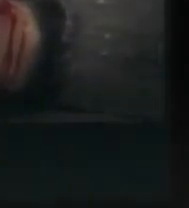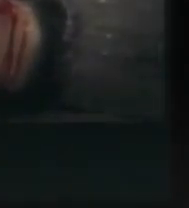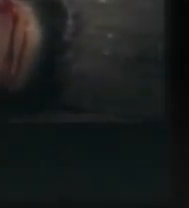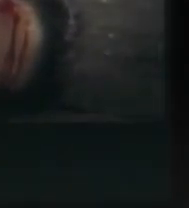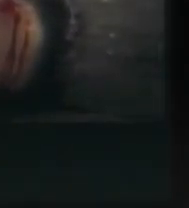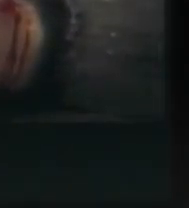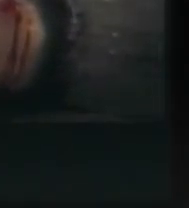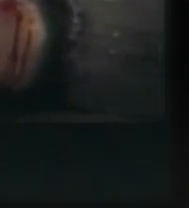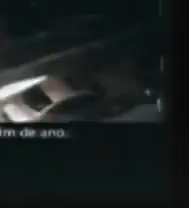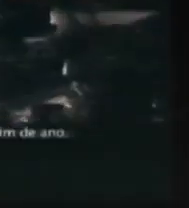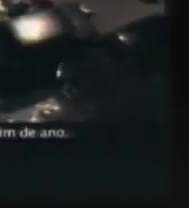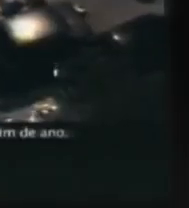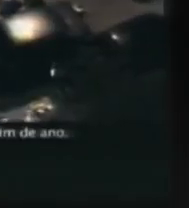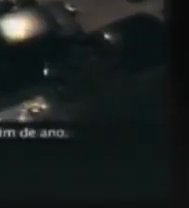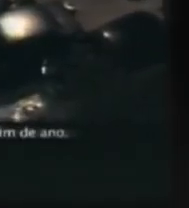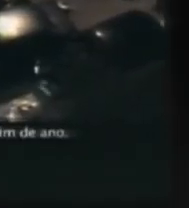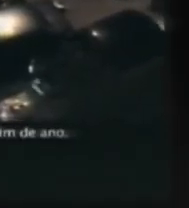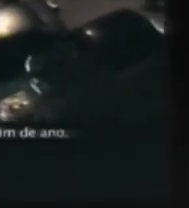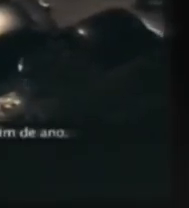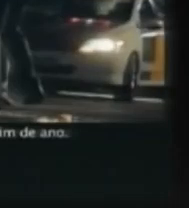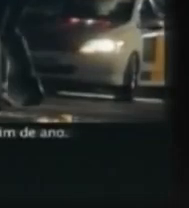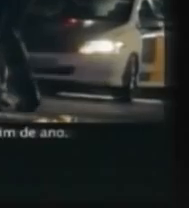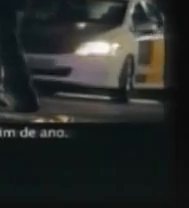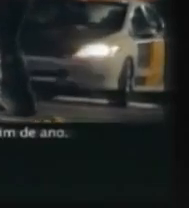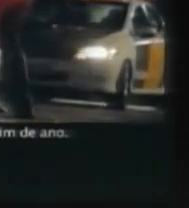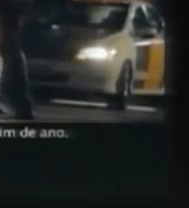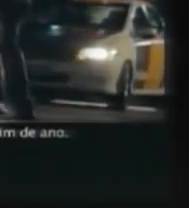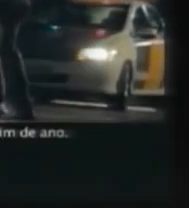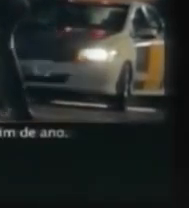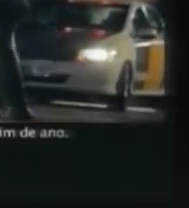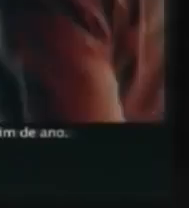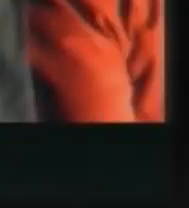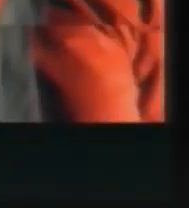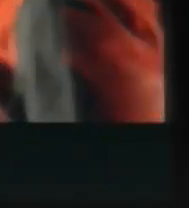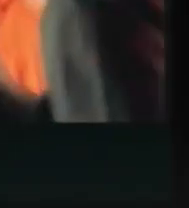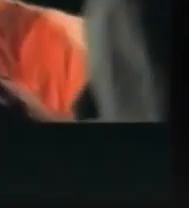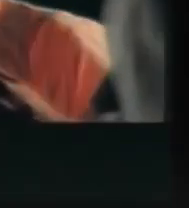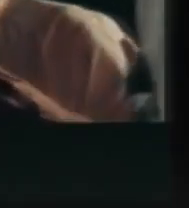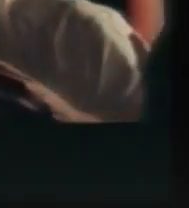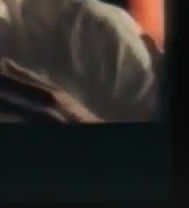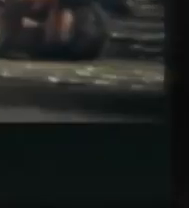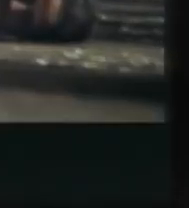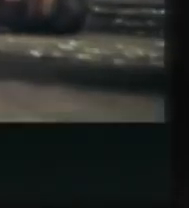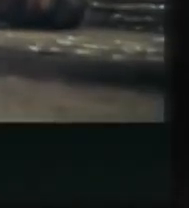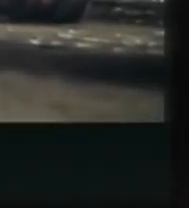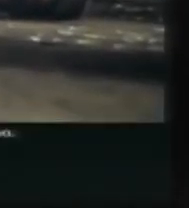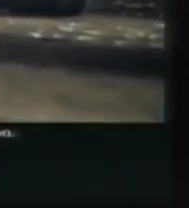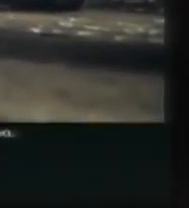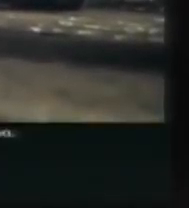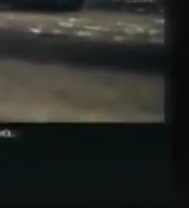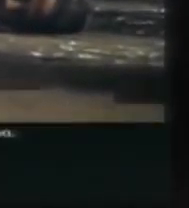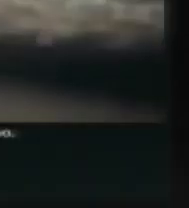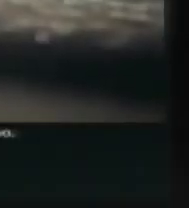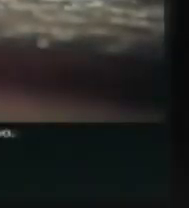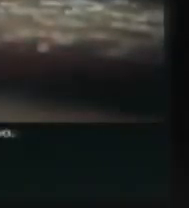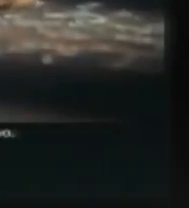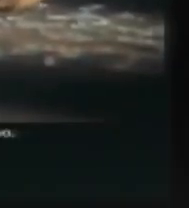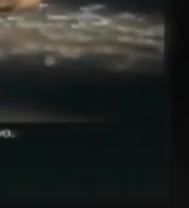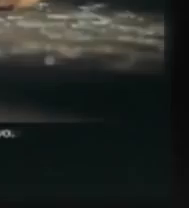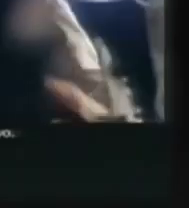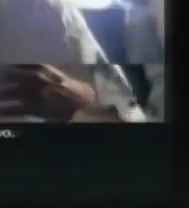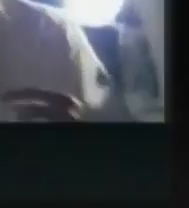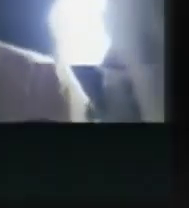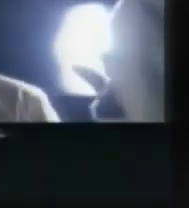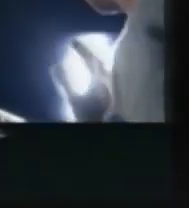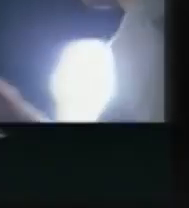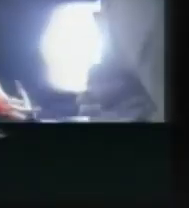Mortes no trânsito Já está na hora de abandonar essa tradição de fim de ano. O número de acidentes dispara em razão das festas de Natal e